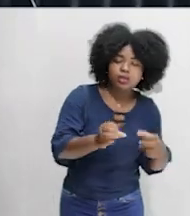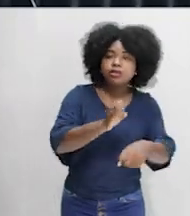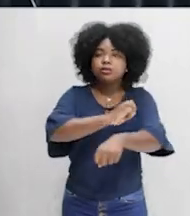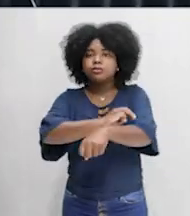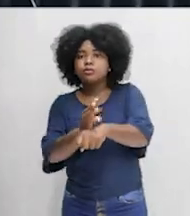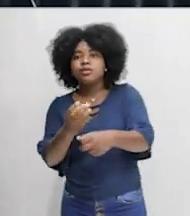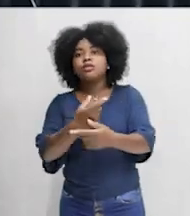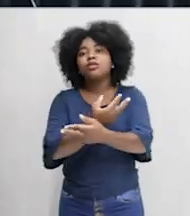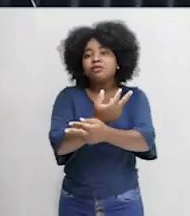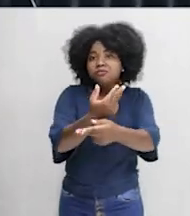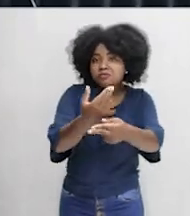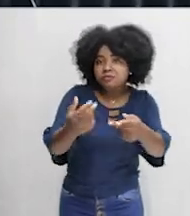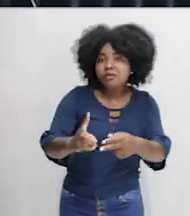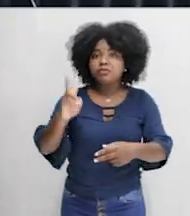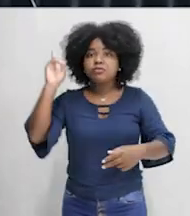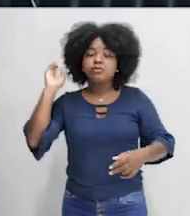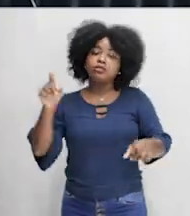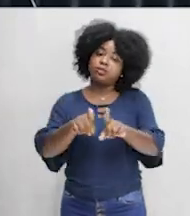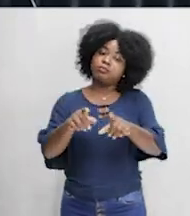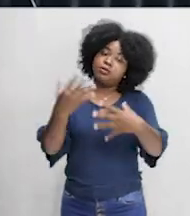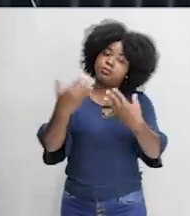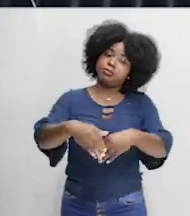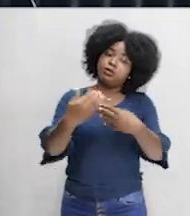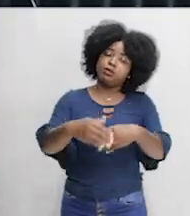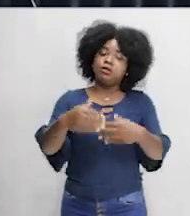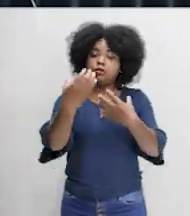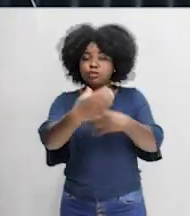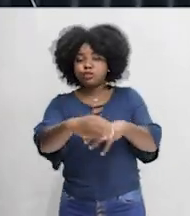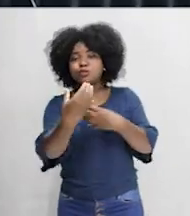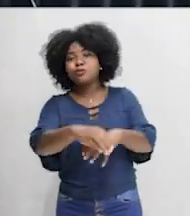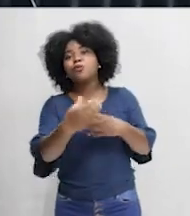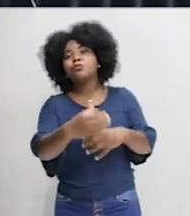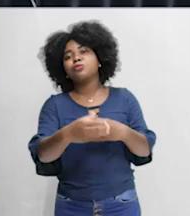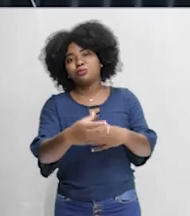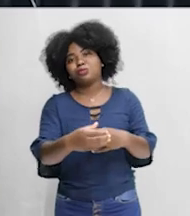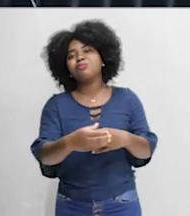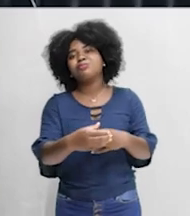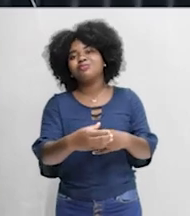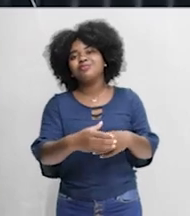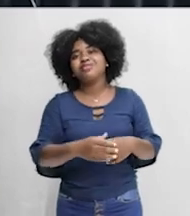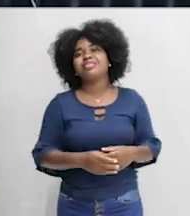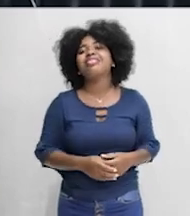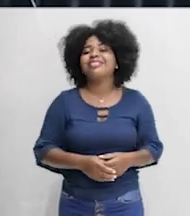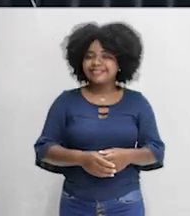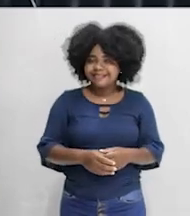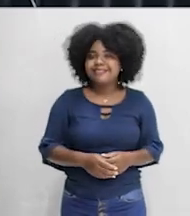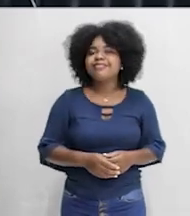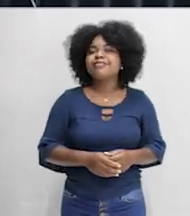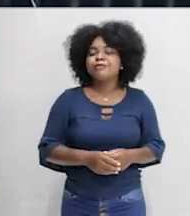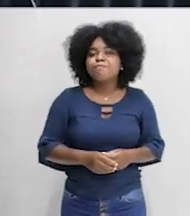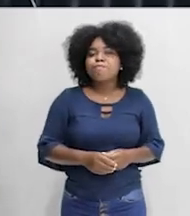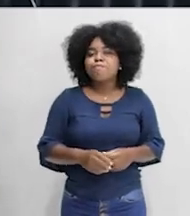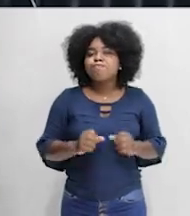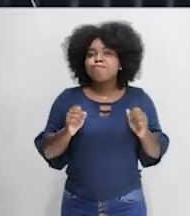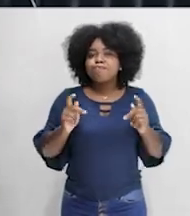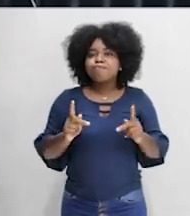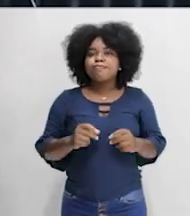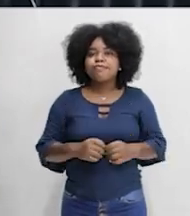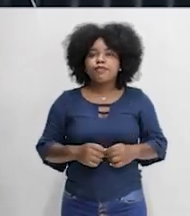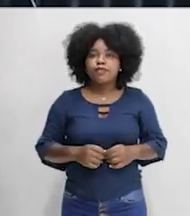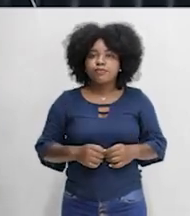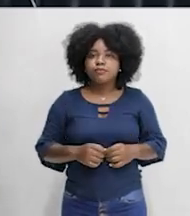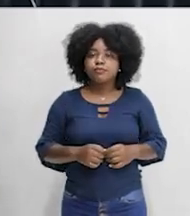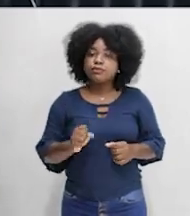pra vários outros. Prova de concurso, galera. Atualidades, isso aqui, ó, cai, matando, tá certo?